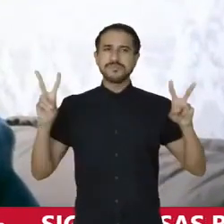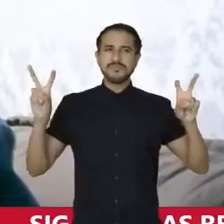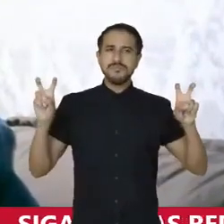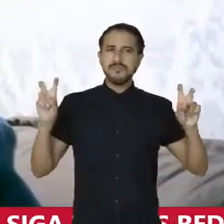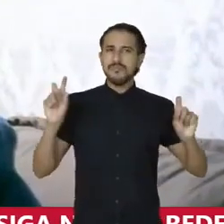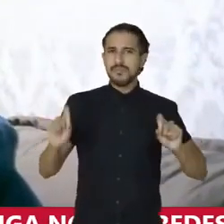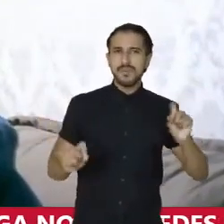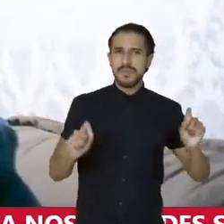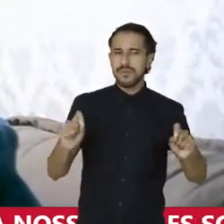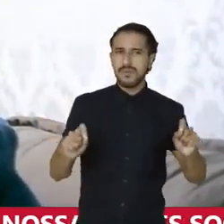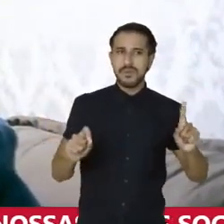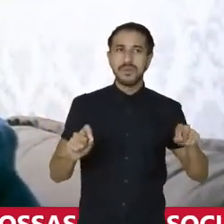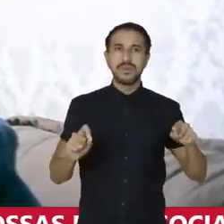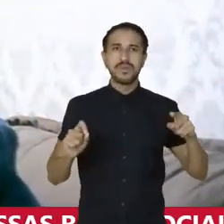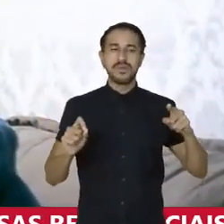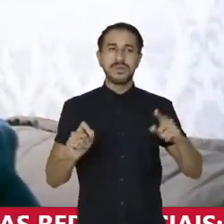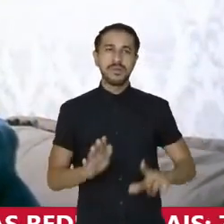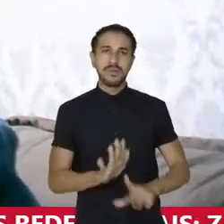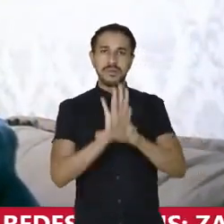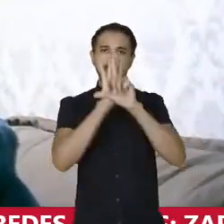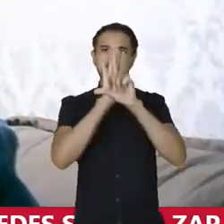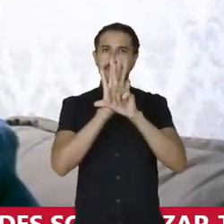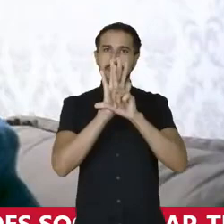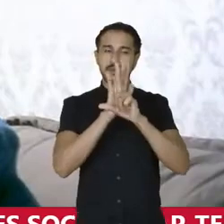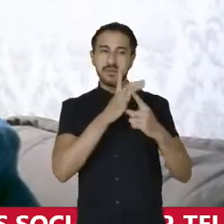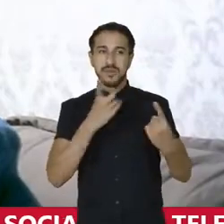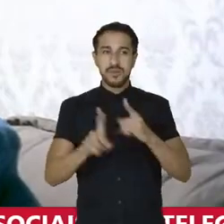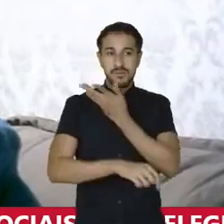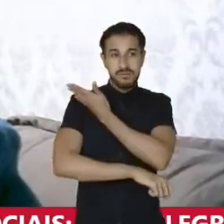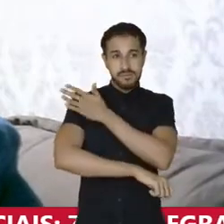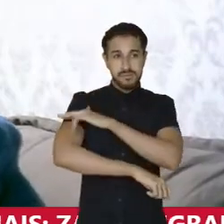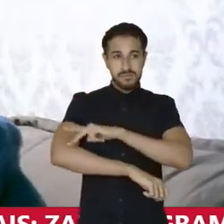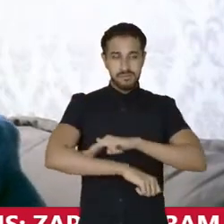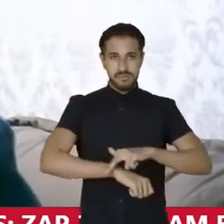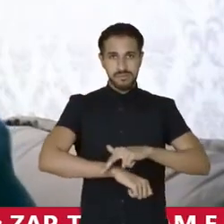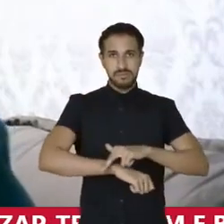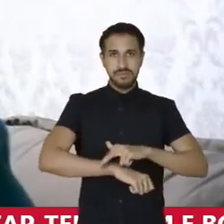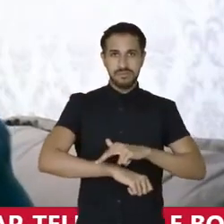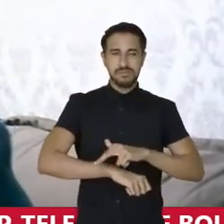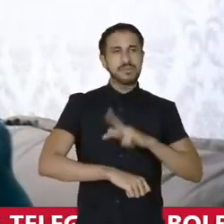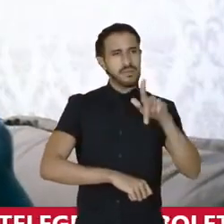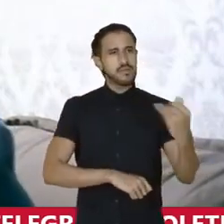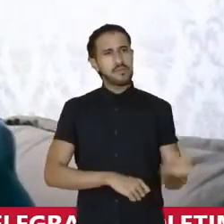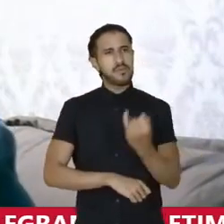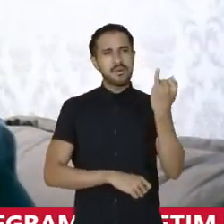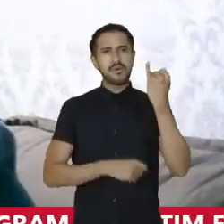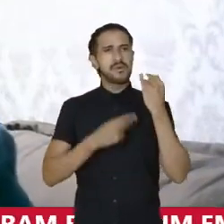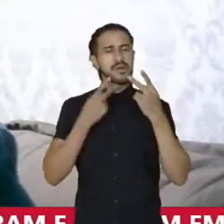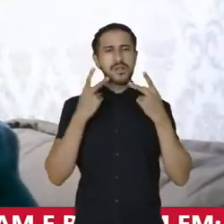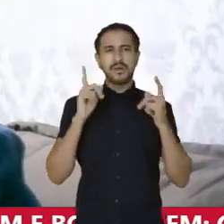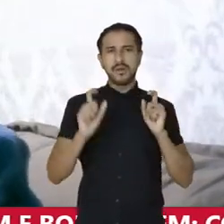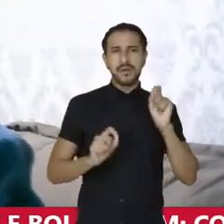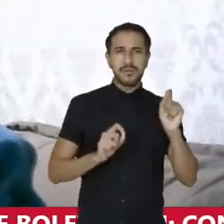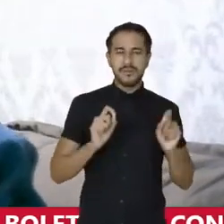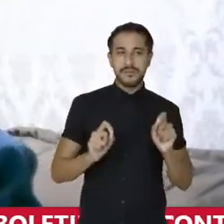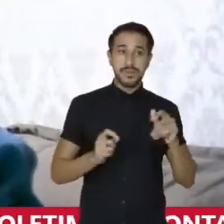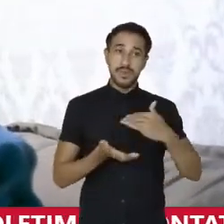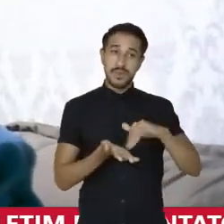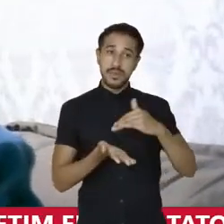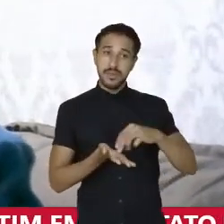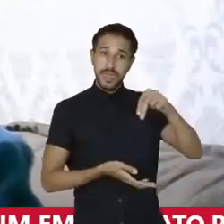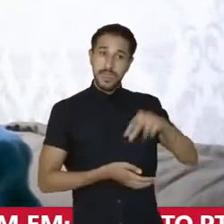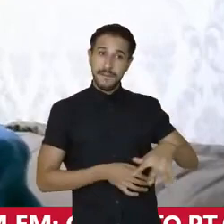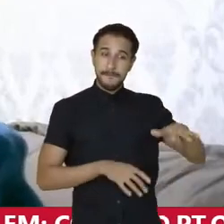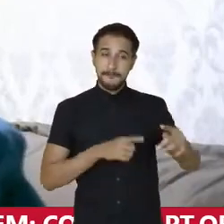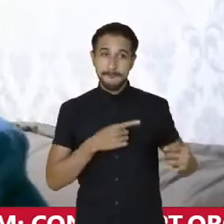vai ser a legislação antirracista. É importante dizer que a Secretaria